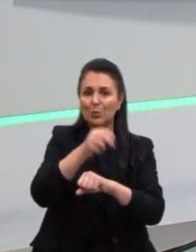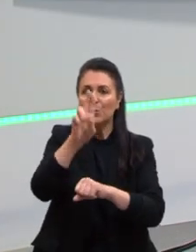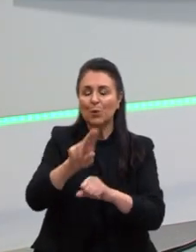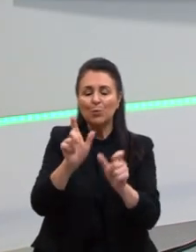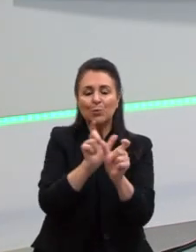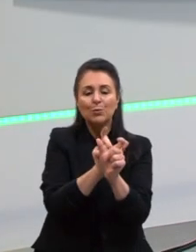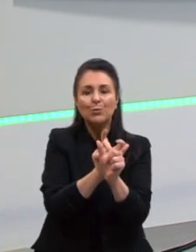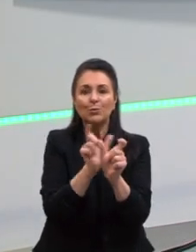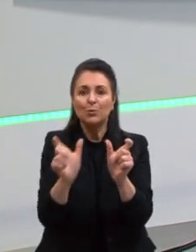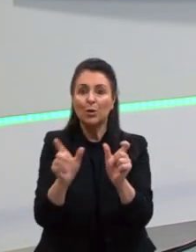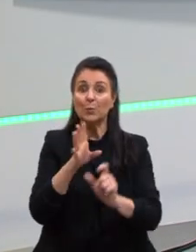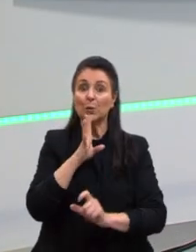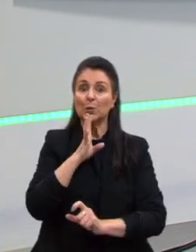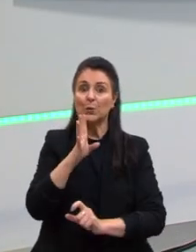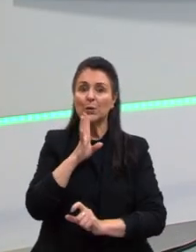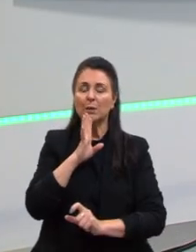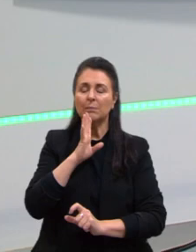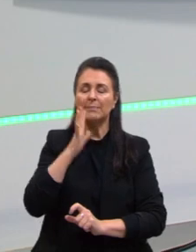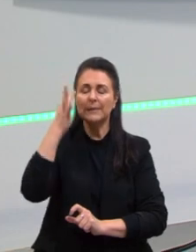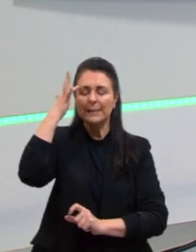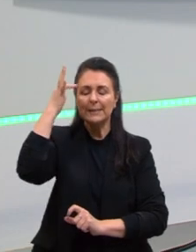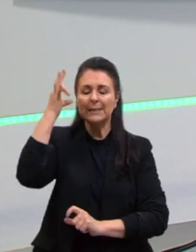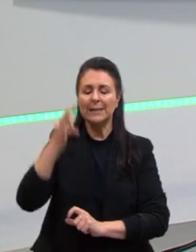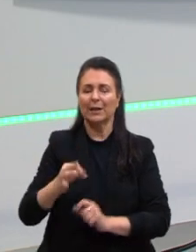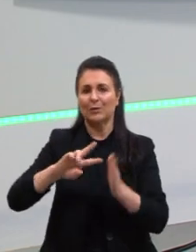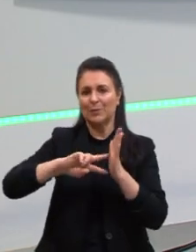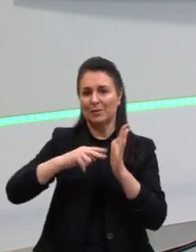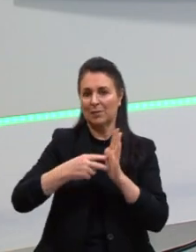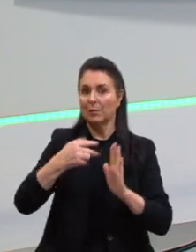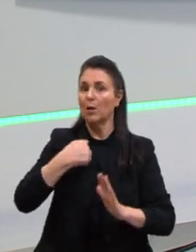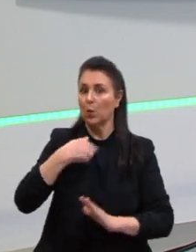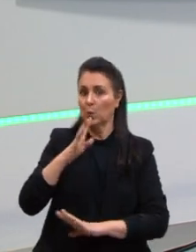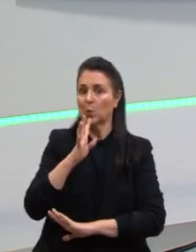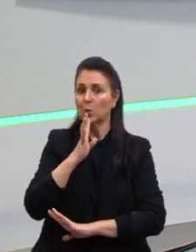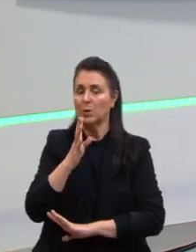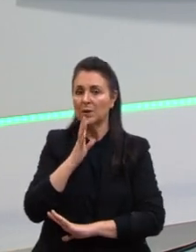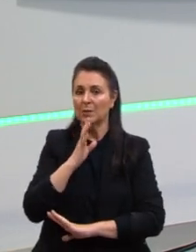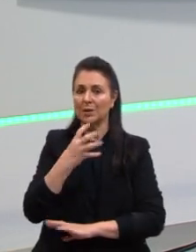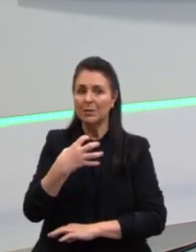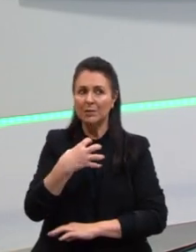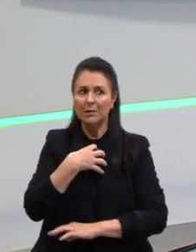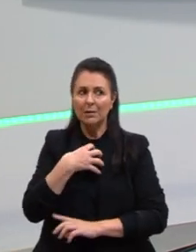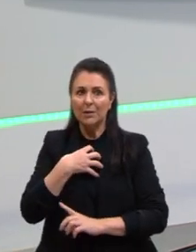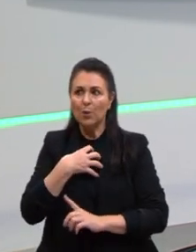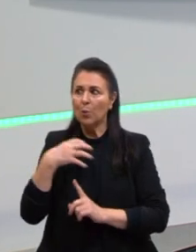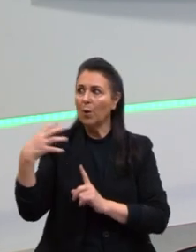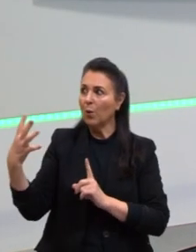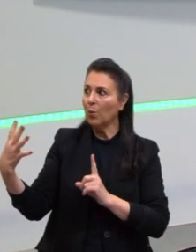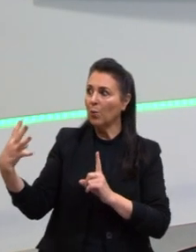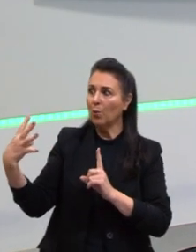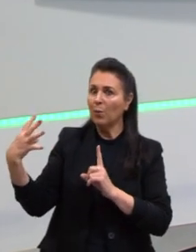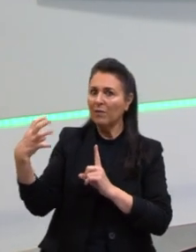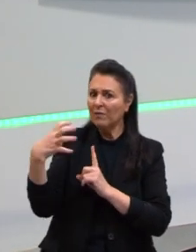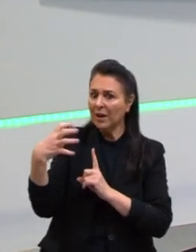conheço e que eu também sei e tenho certeza absoluta sobre o significado dele, para ver o efeito que isso dá no meu texto.